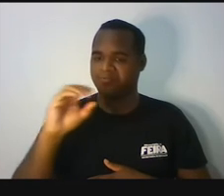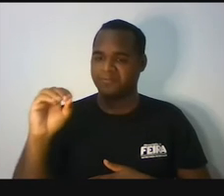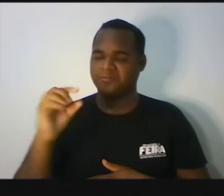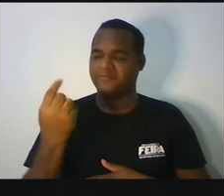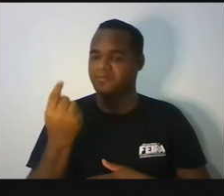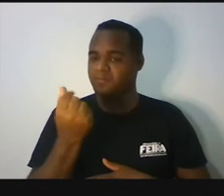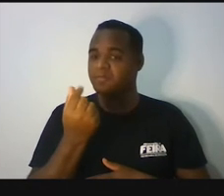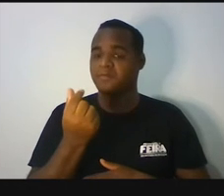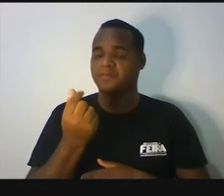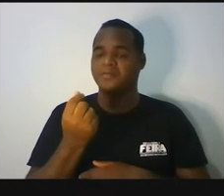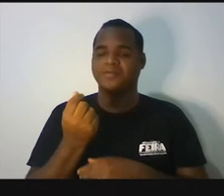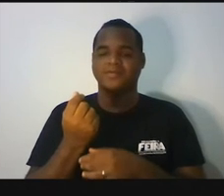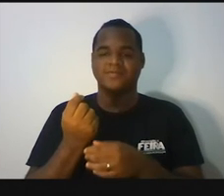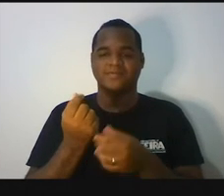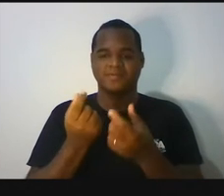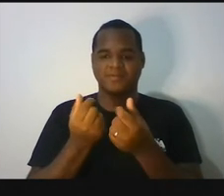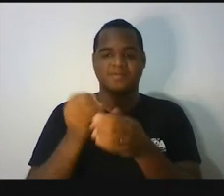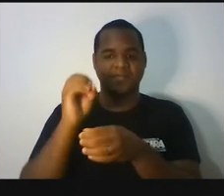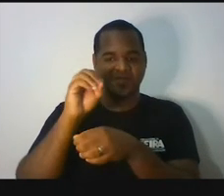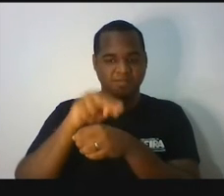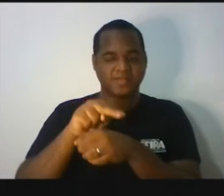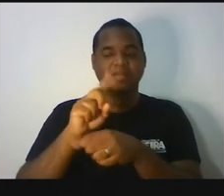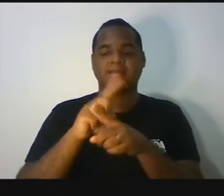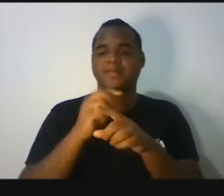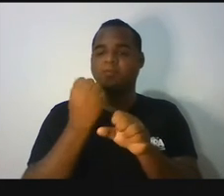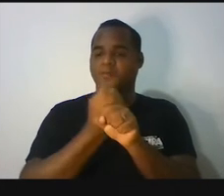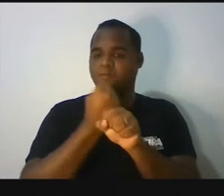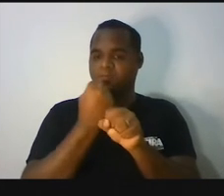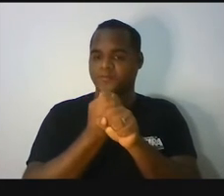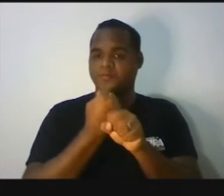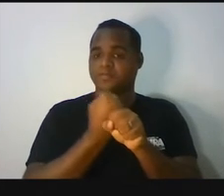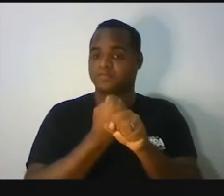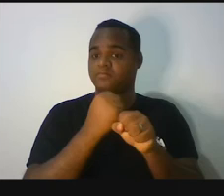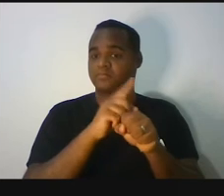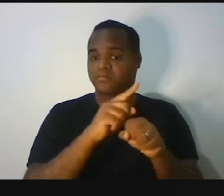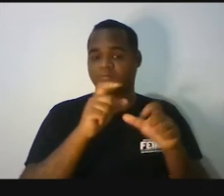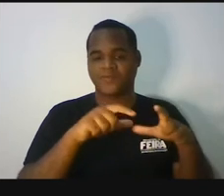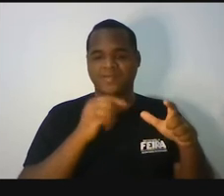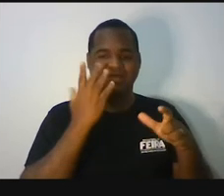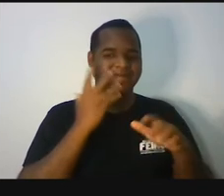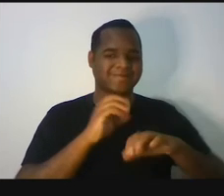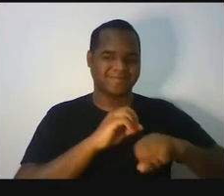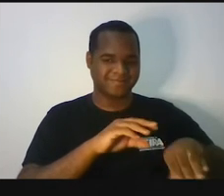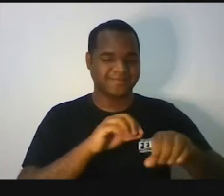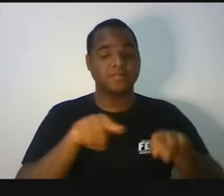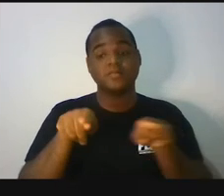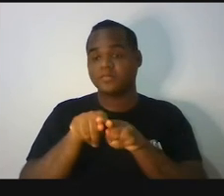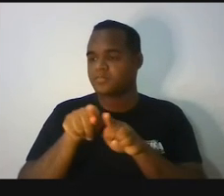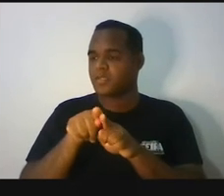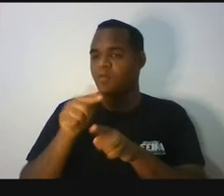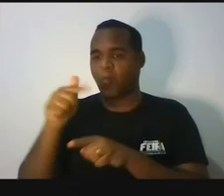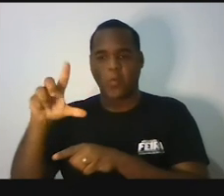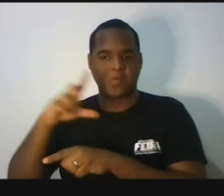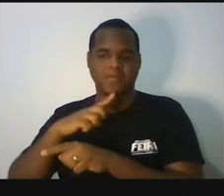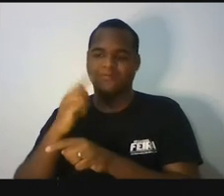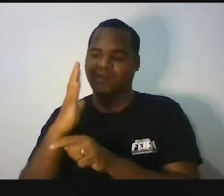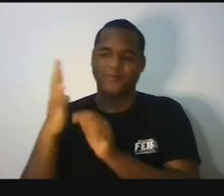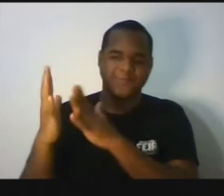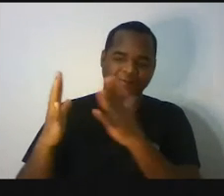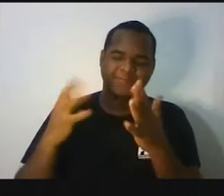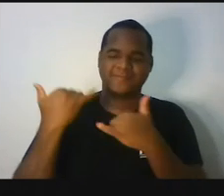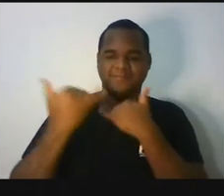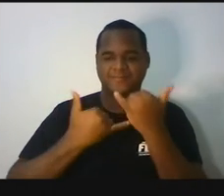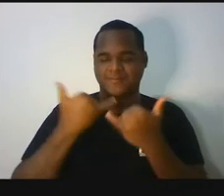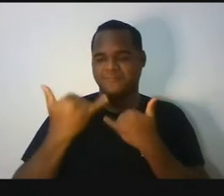para construir a creche e o parque infantil. Belezinha? E que o